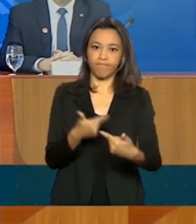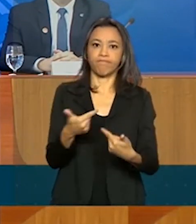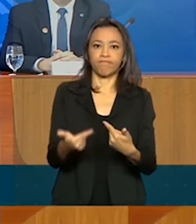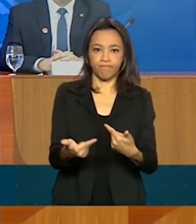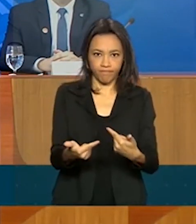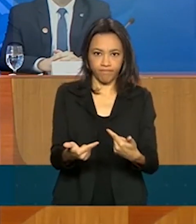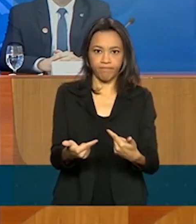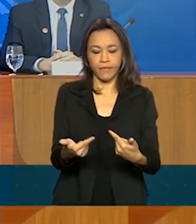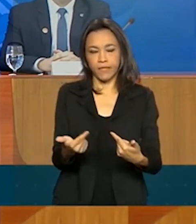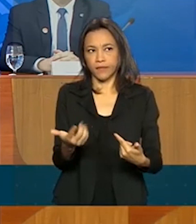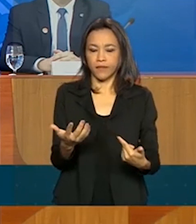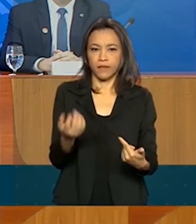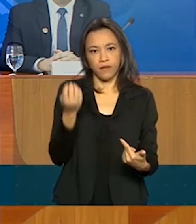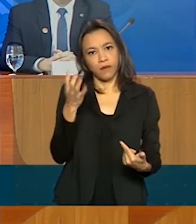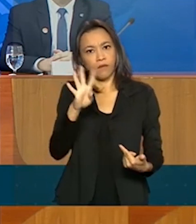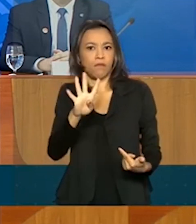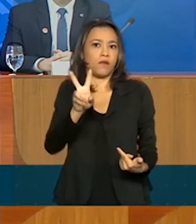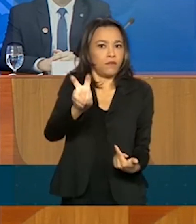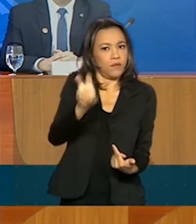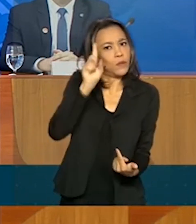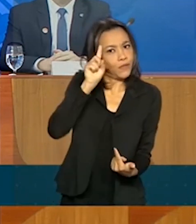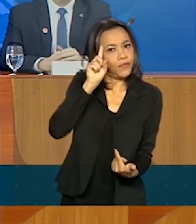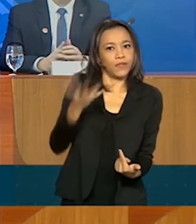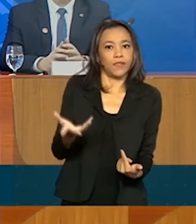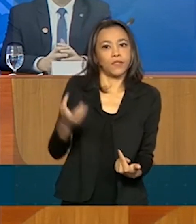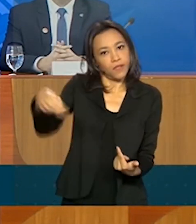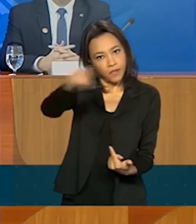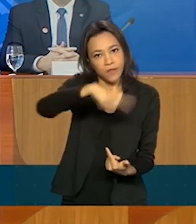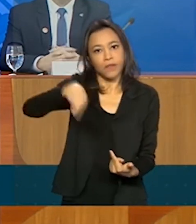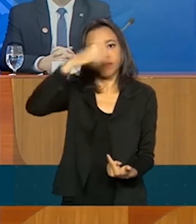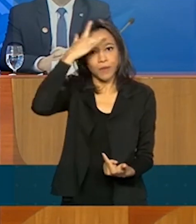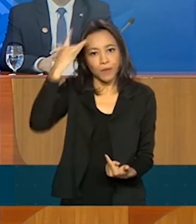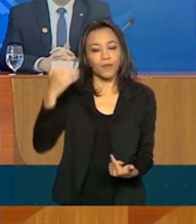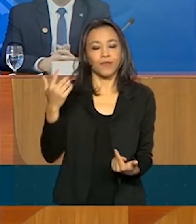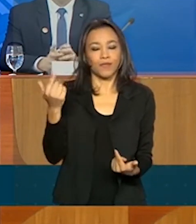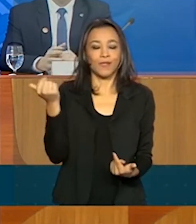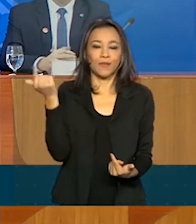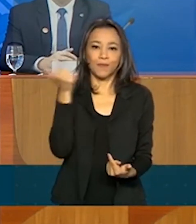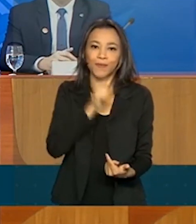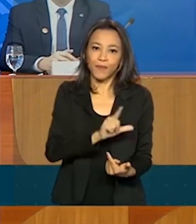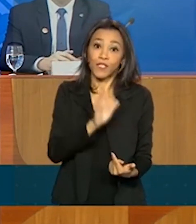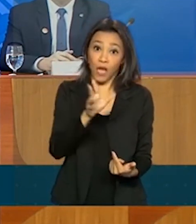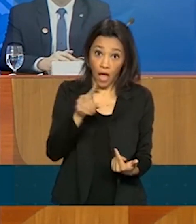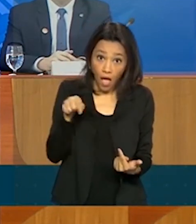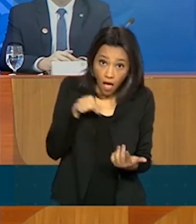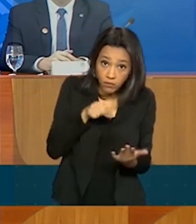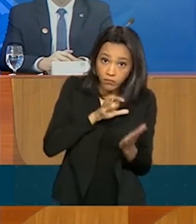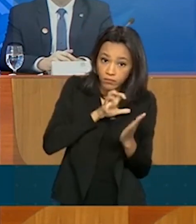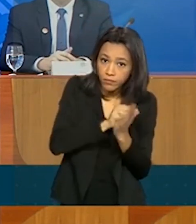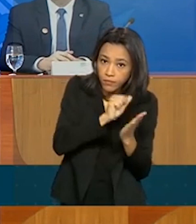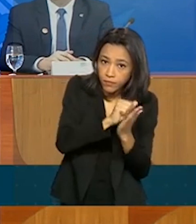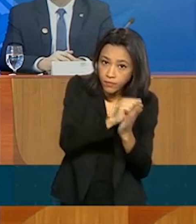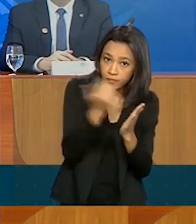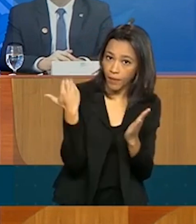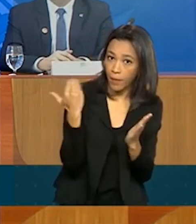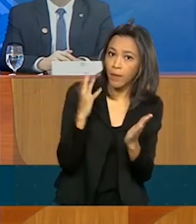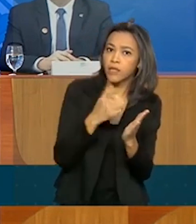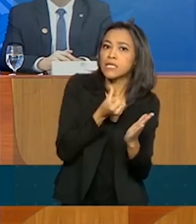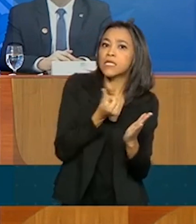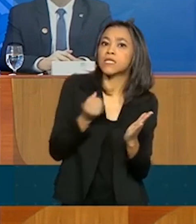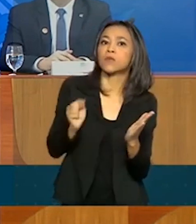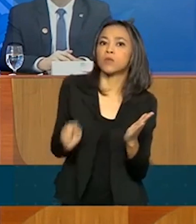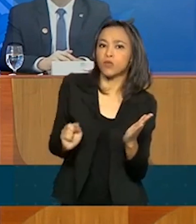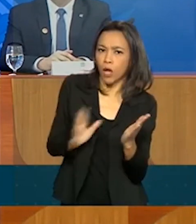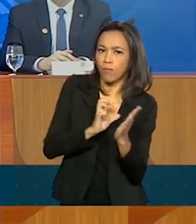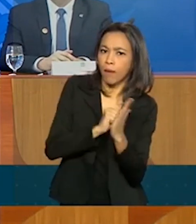dentro de quatro ou cinco dias úteis, as pessoas possam já, esses que estão se cadastrando, esses 600 mil de agora,